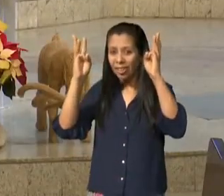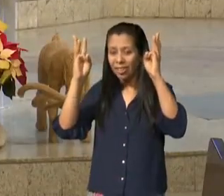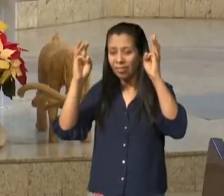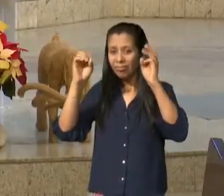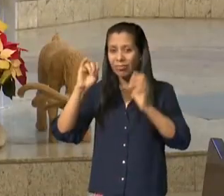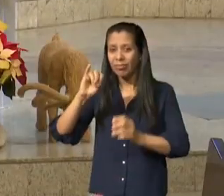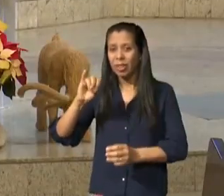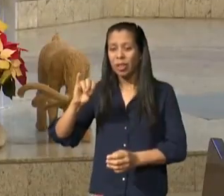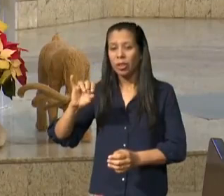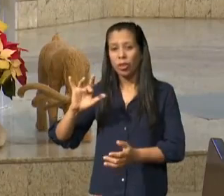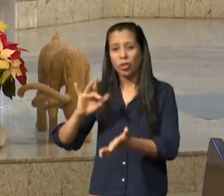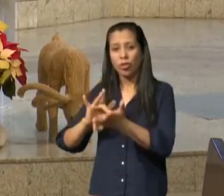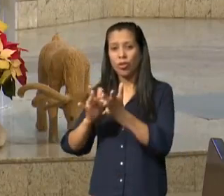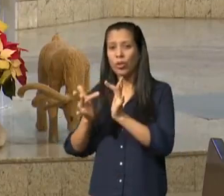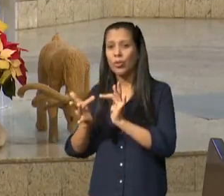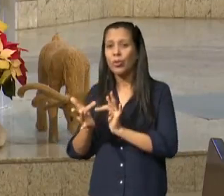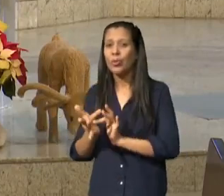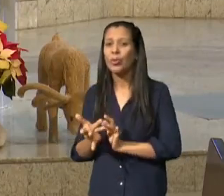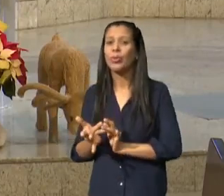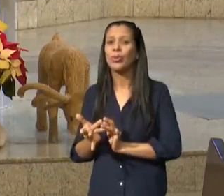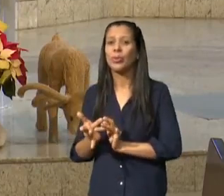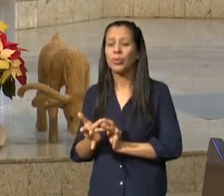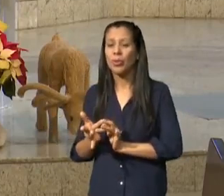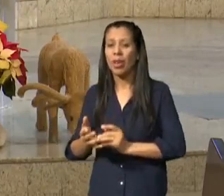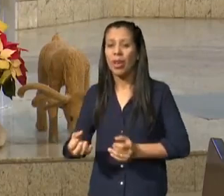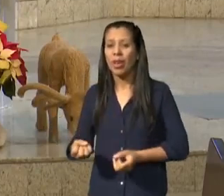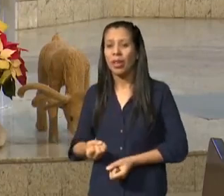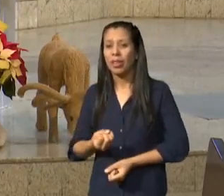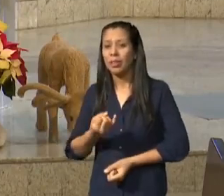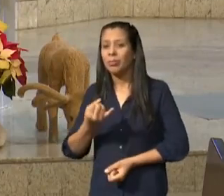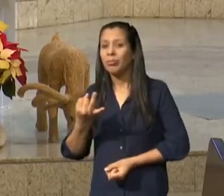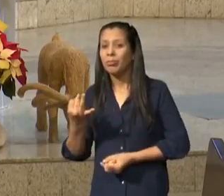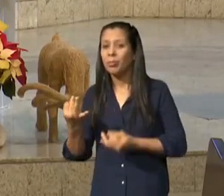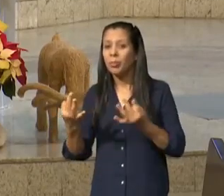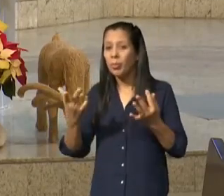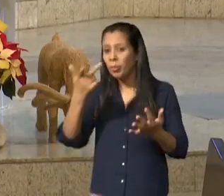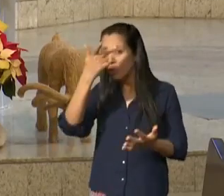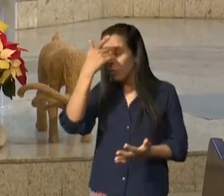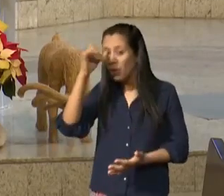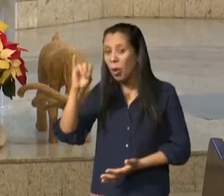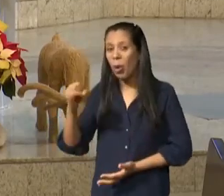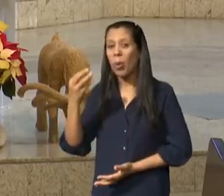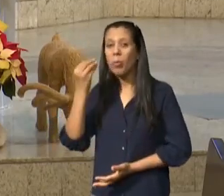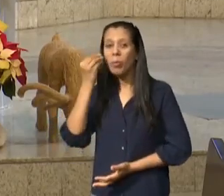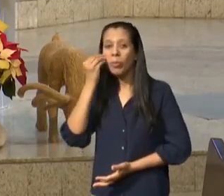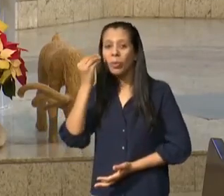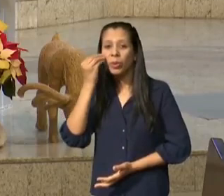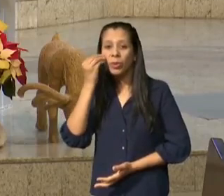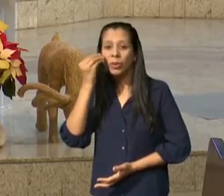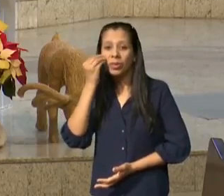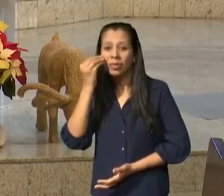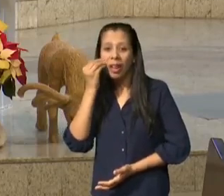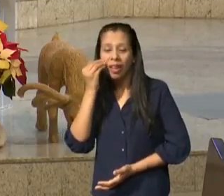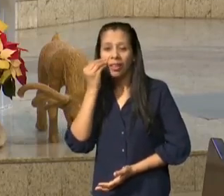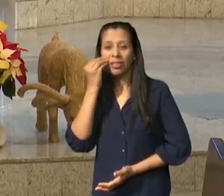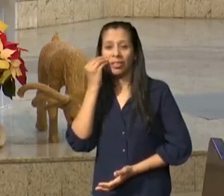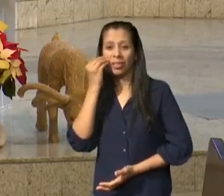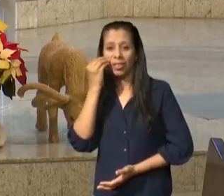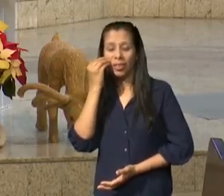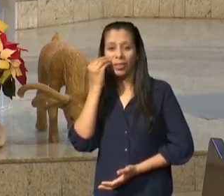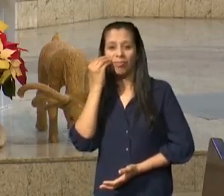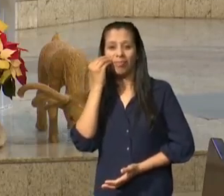há alguns que possam afirmar que a história ela é cíclica e em certo sentido ela é a mesma